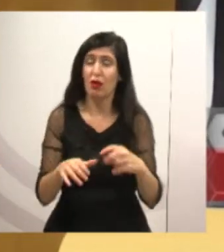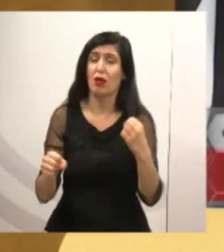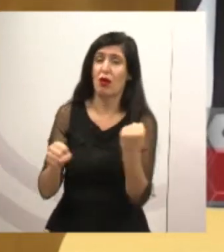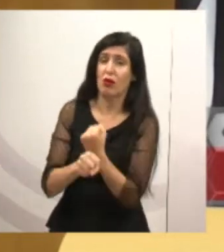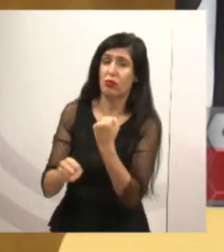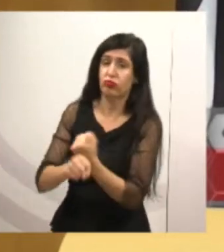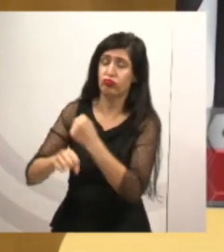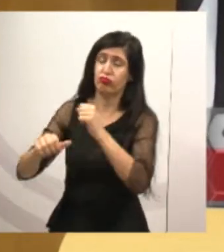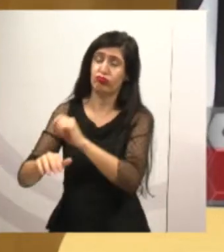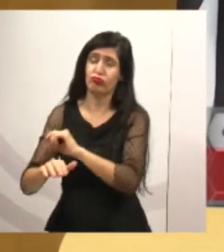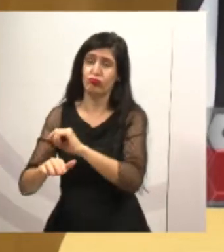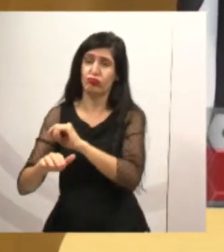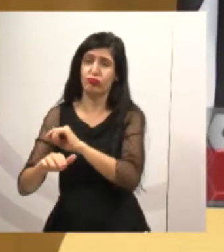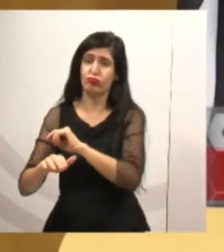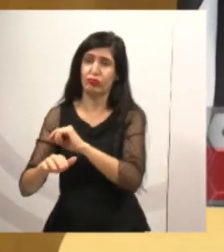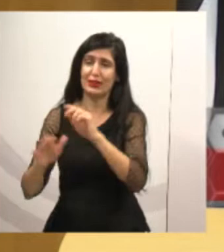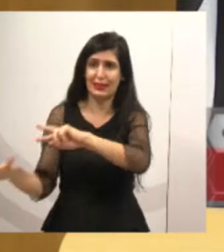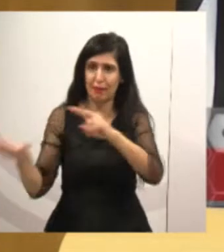na cidade de Jacarei.